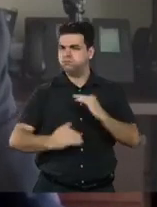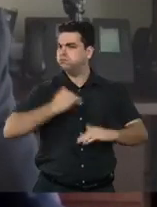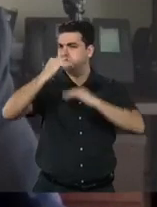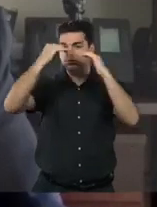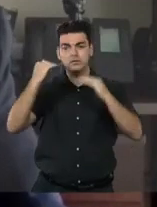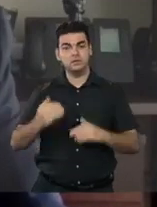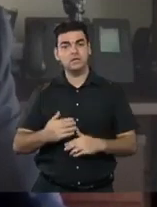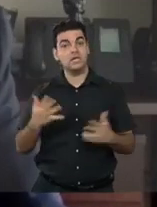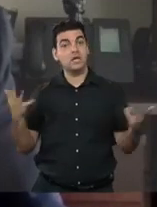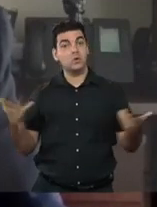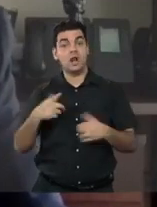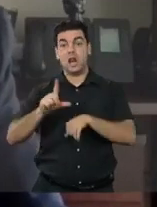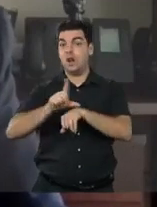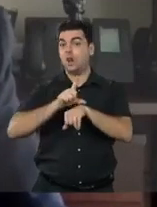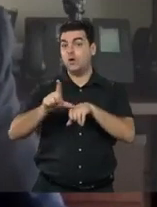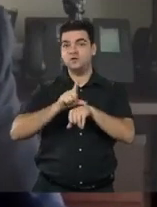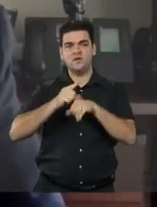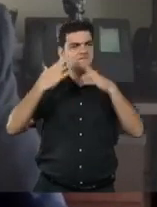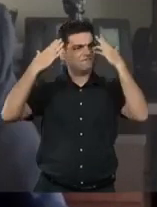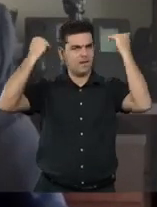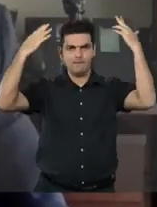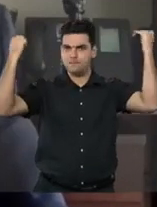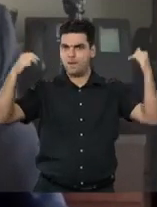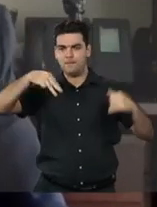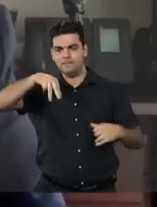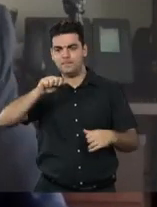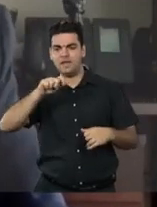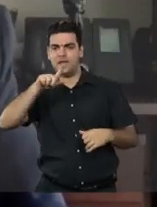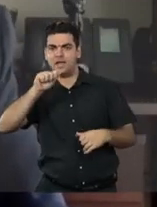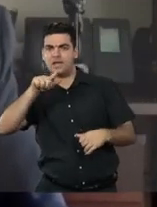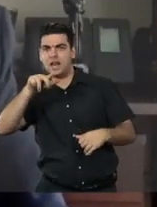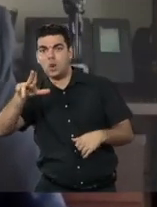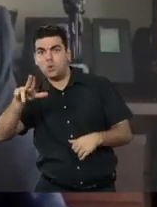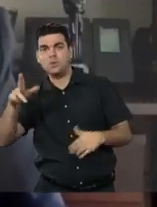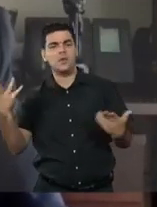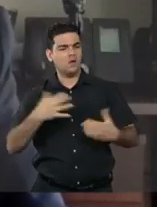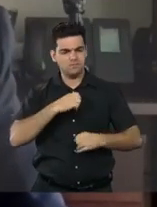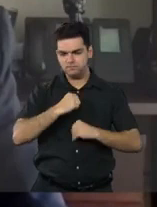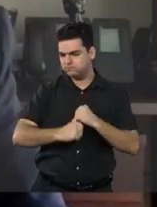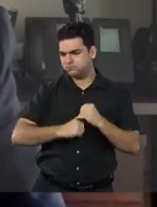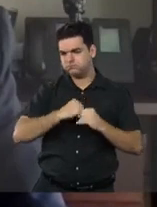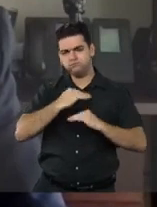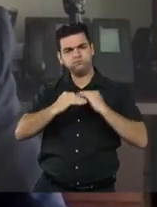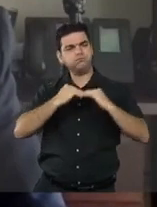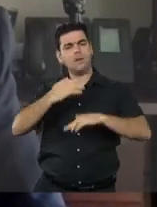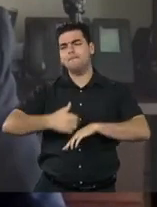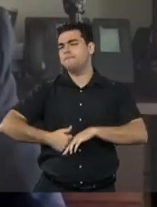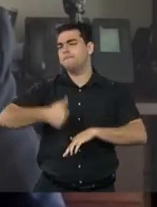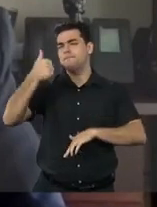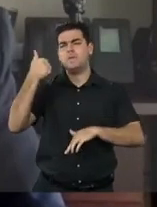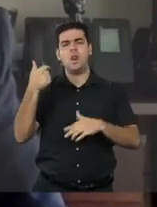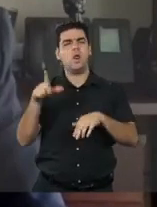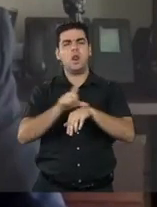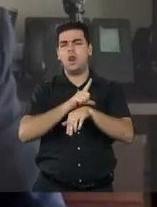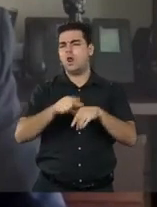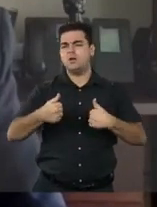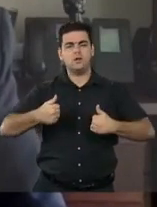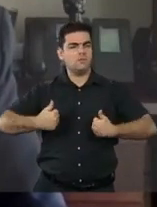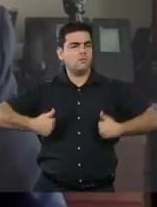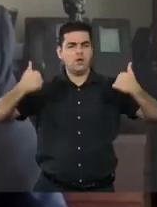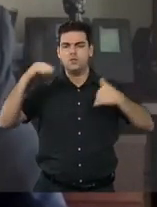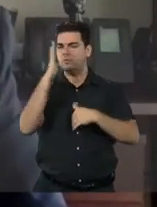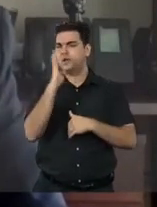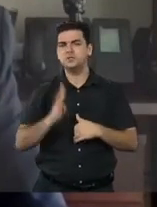colocou o Magazine Luiza nas décadas seguintes entre as maiores varejistas do